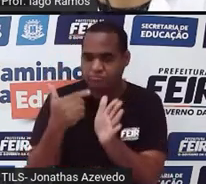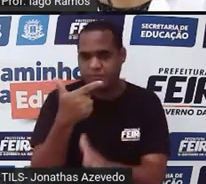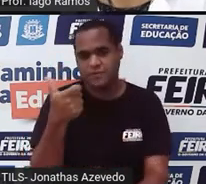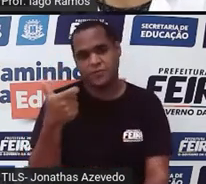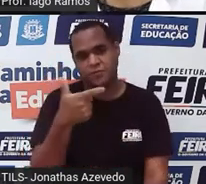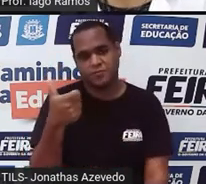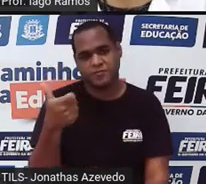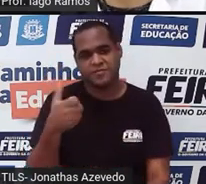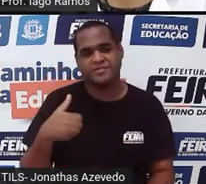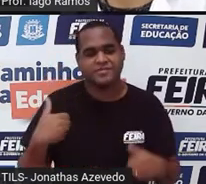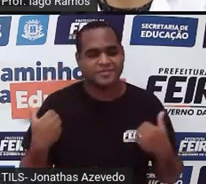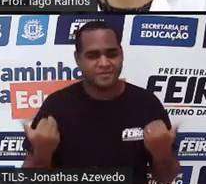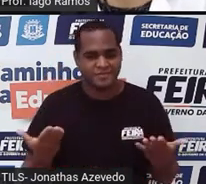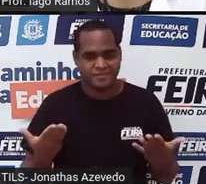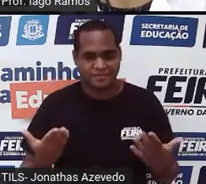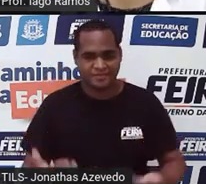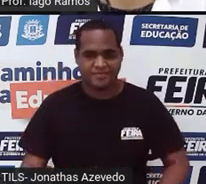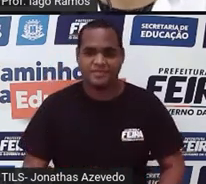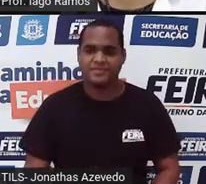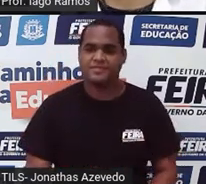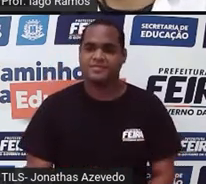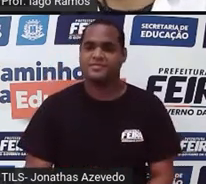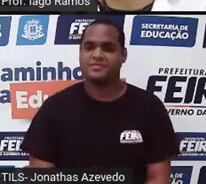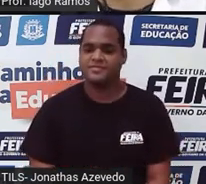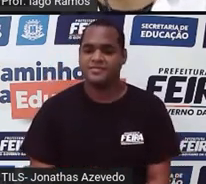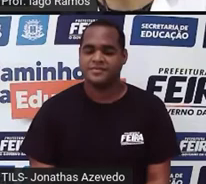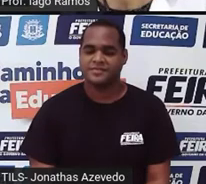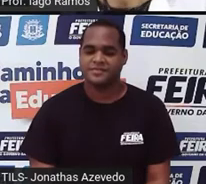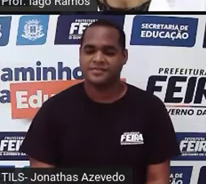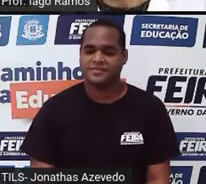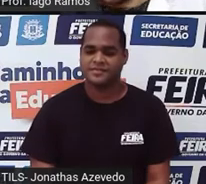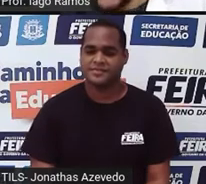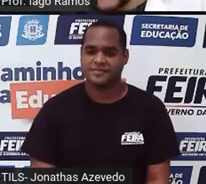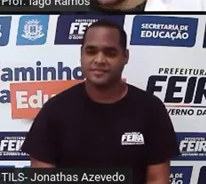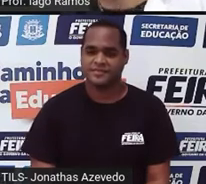e 21? Olha só que perguntinha essa, né?